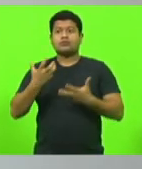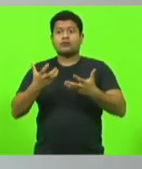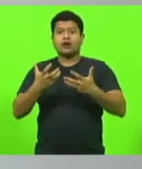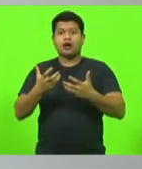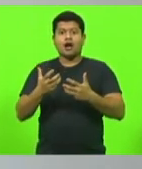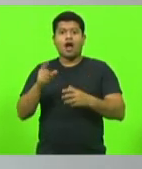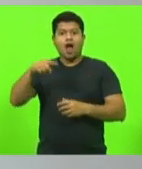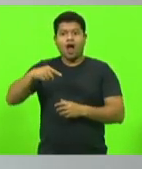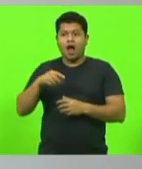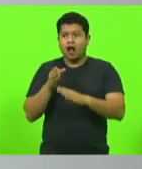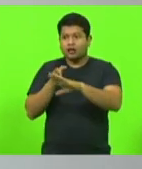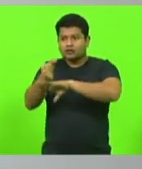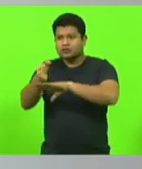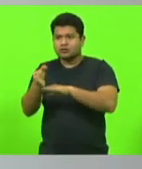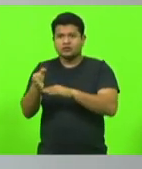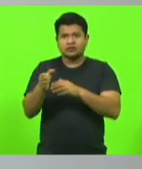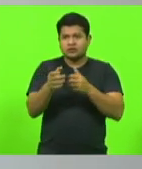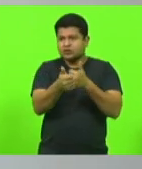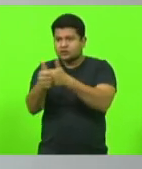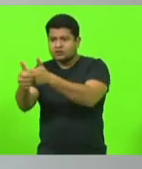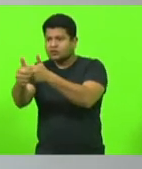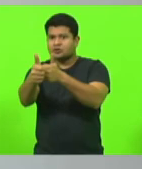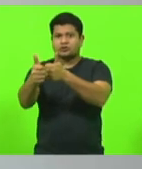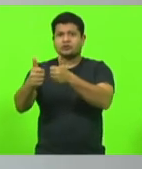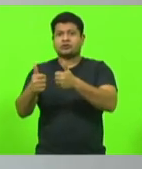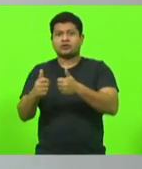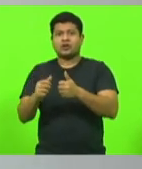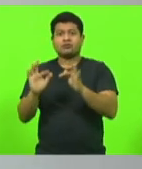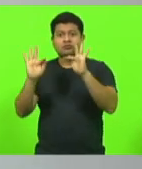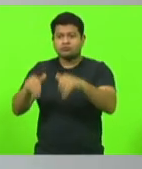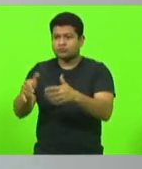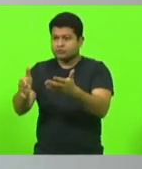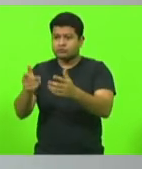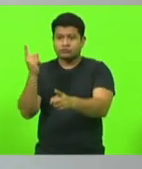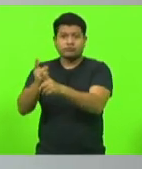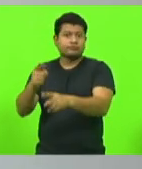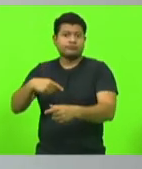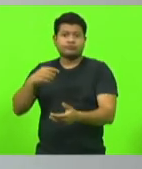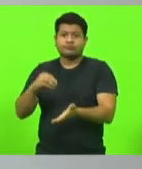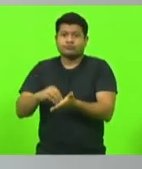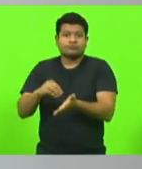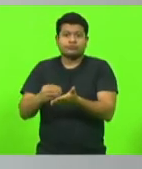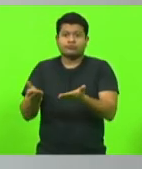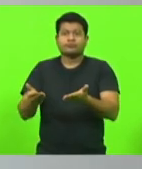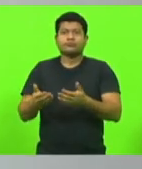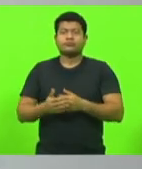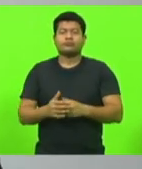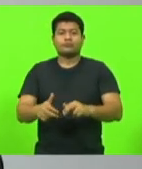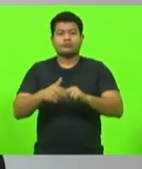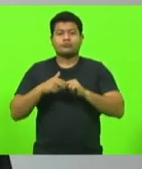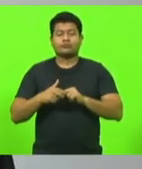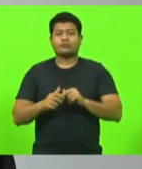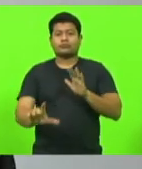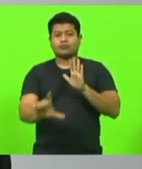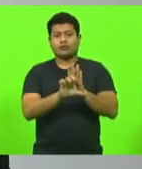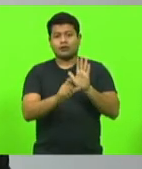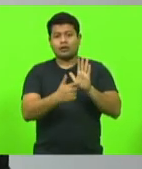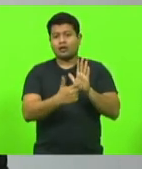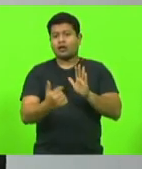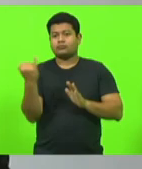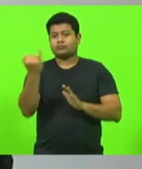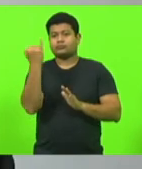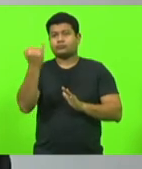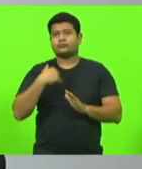bicho, daí chega no final e não tem o bicho, não tem o bicho. Então, por isso que a lei é importante, eu vou